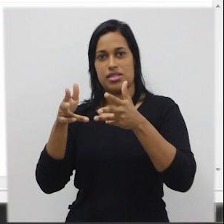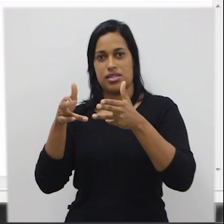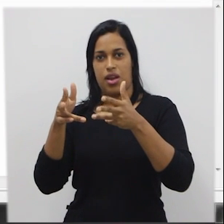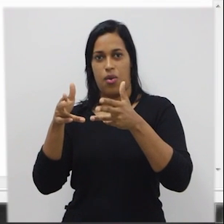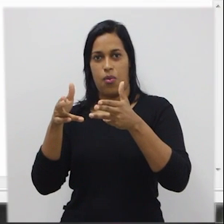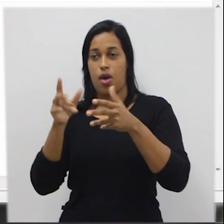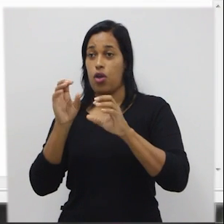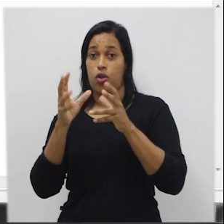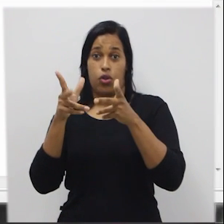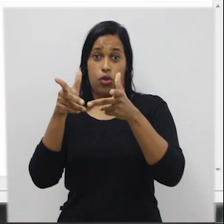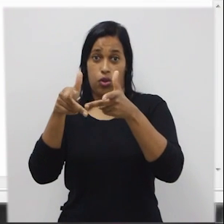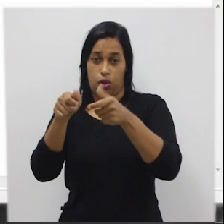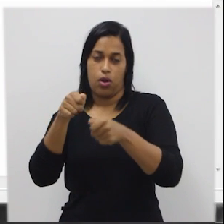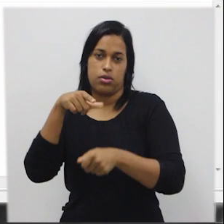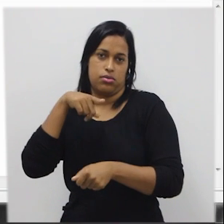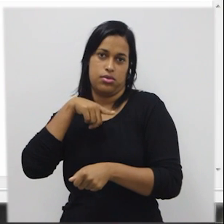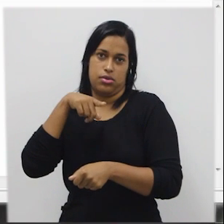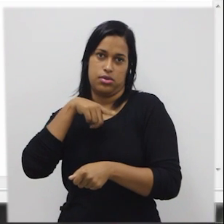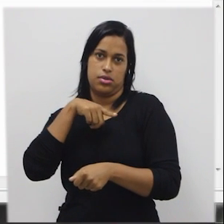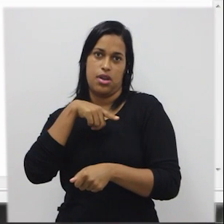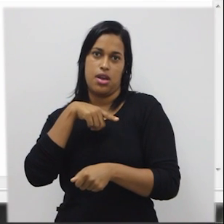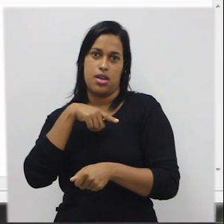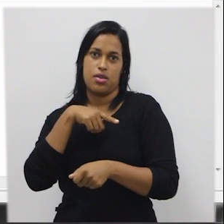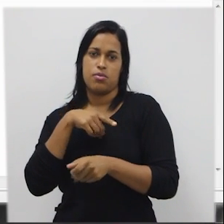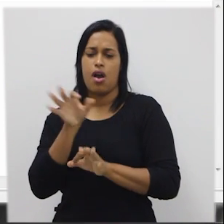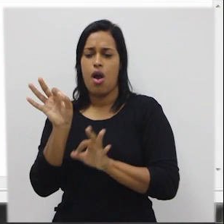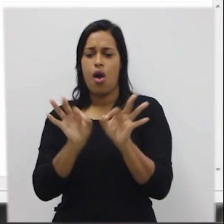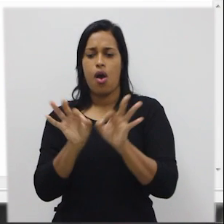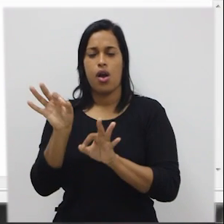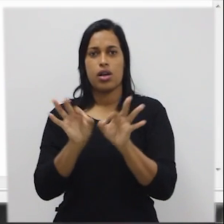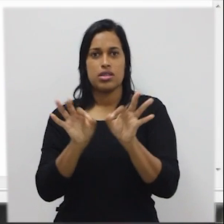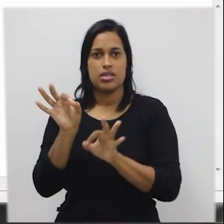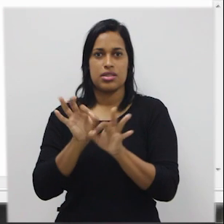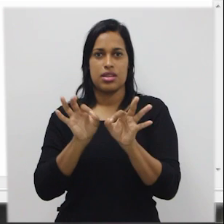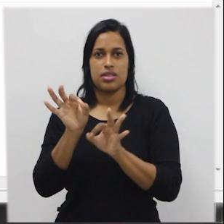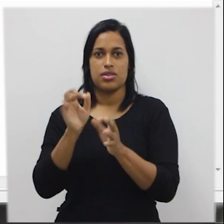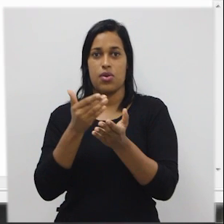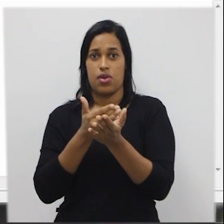estrutura que começa com o nome do algoritmo,